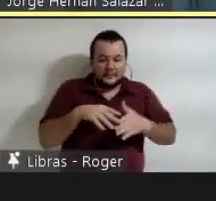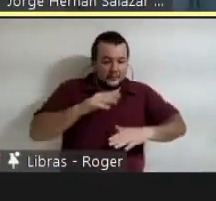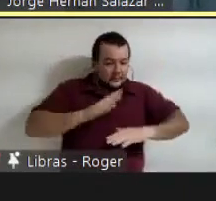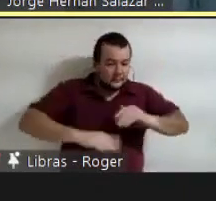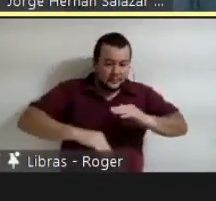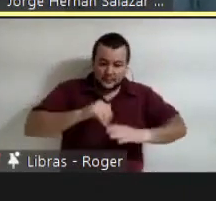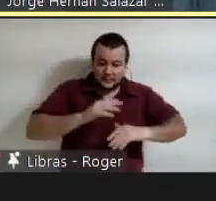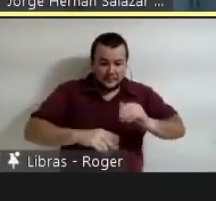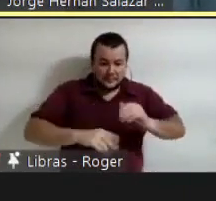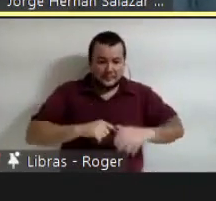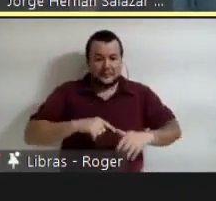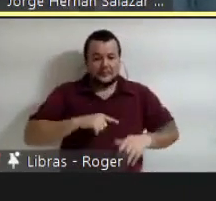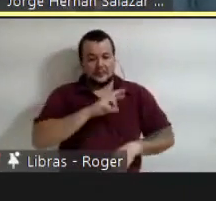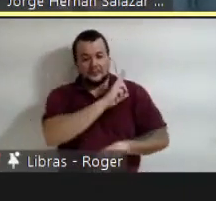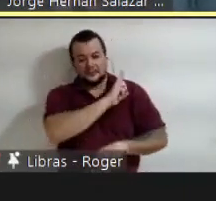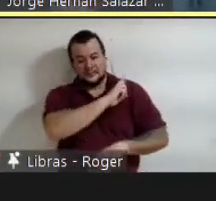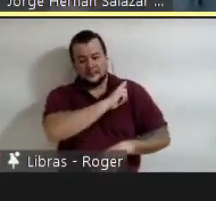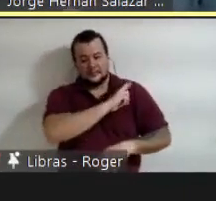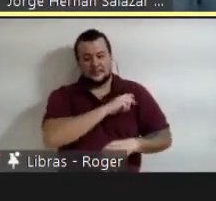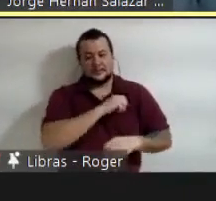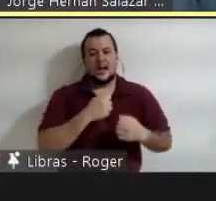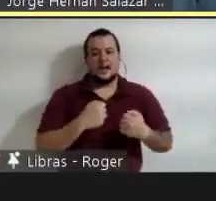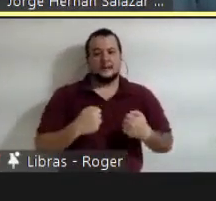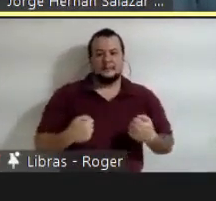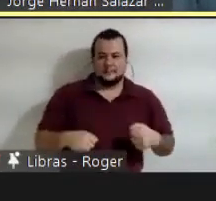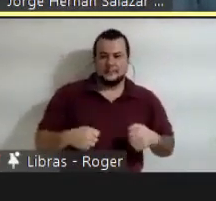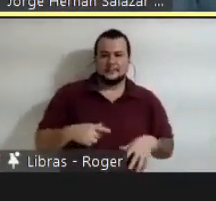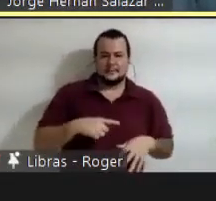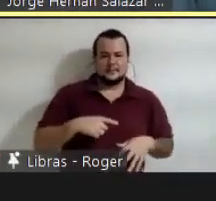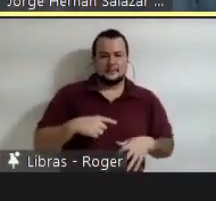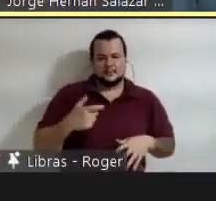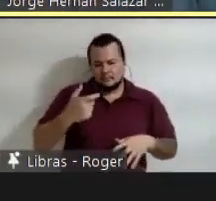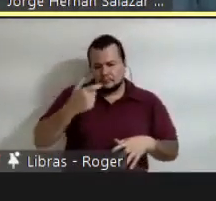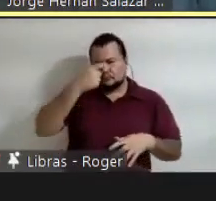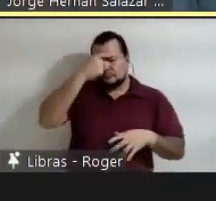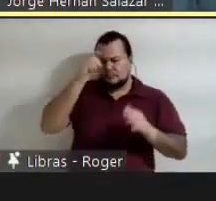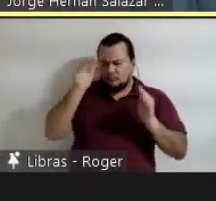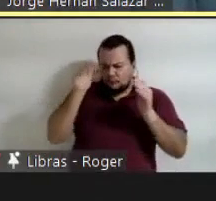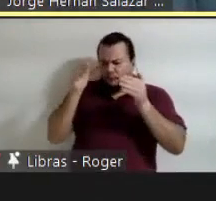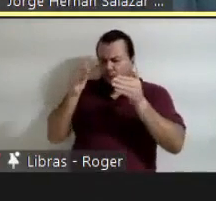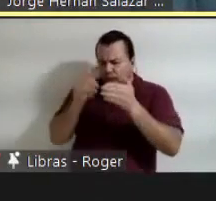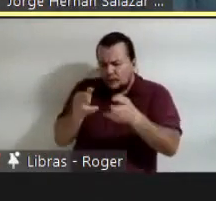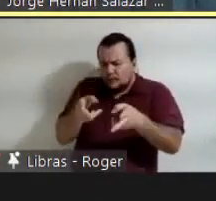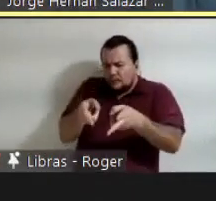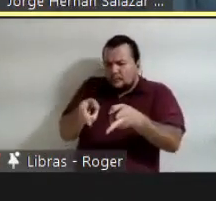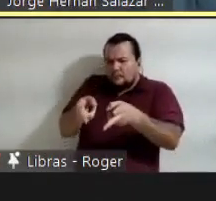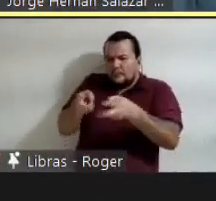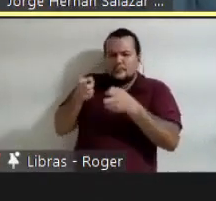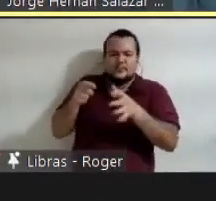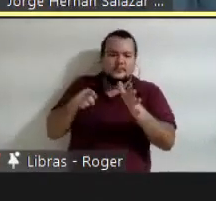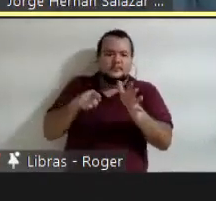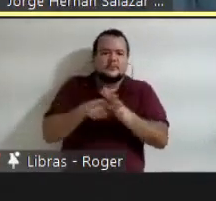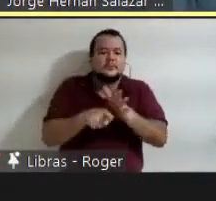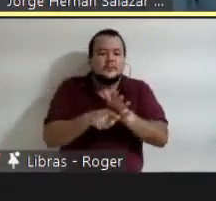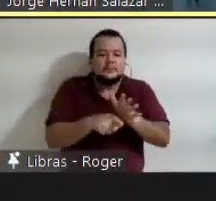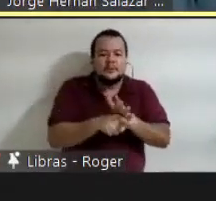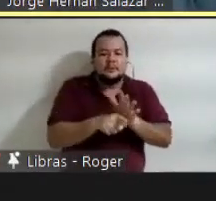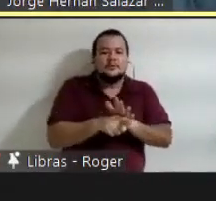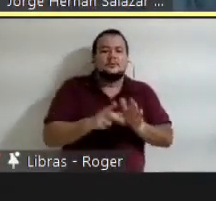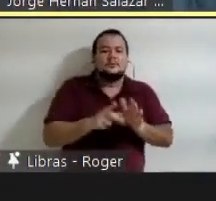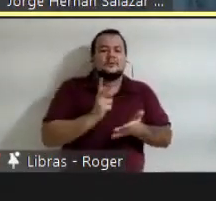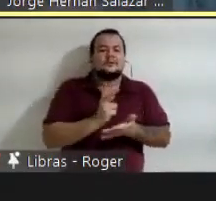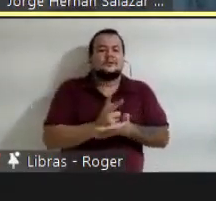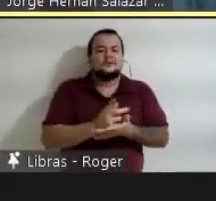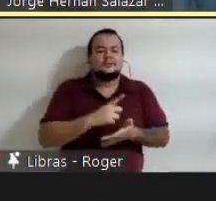concentrado, enfocado em identificar essas perguntas que são necessárias formular